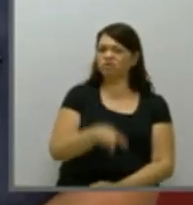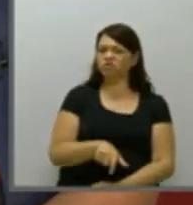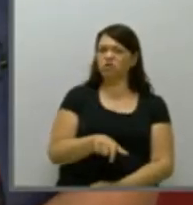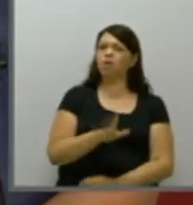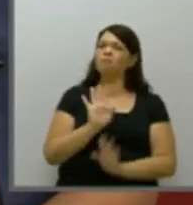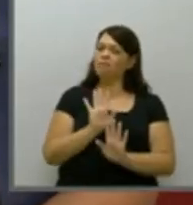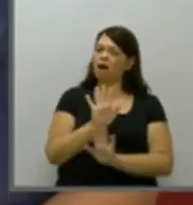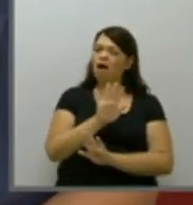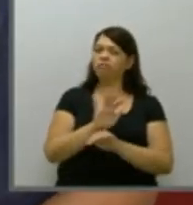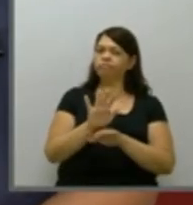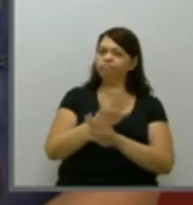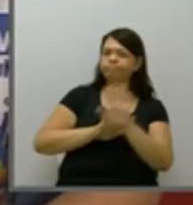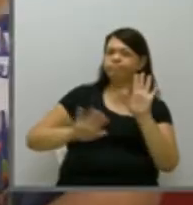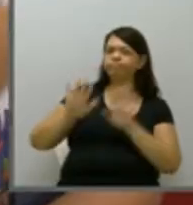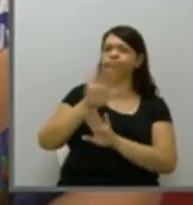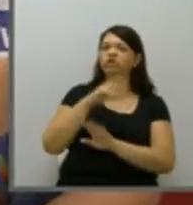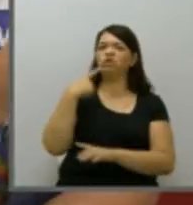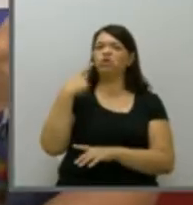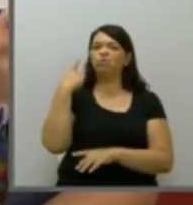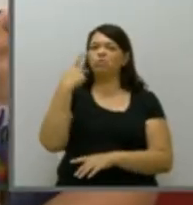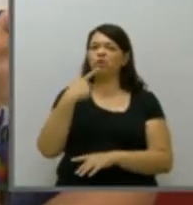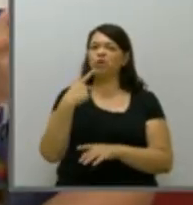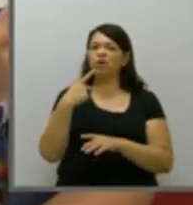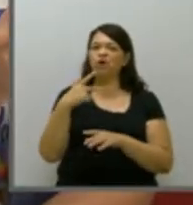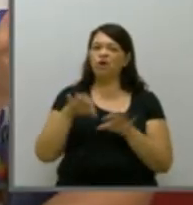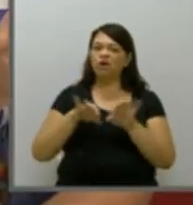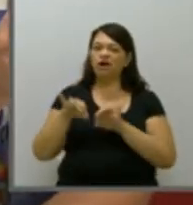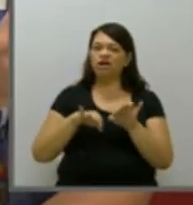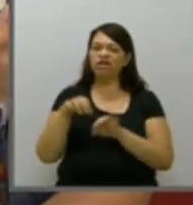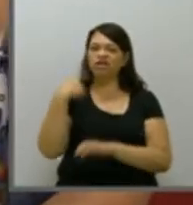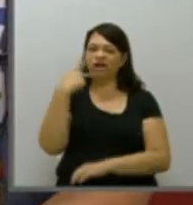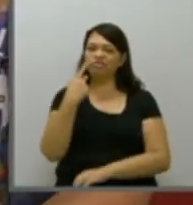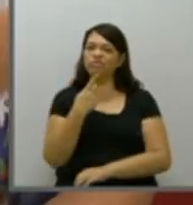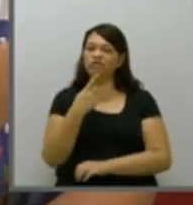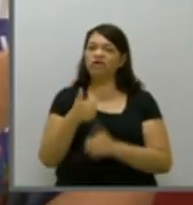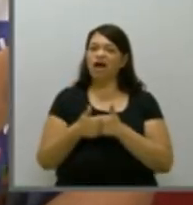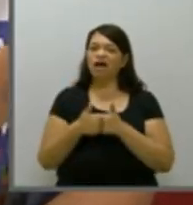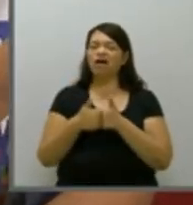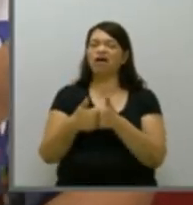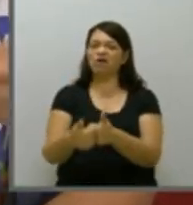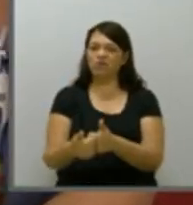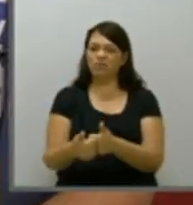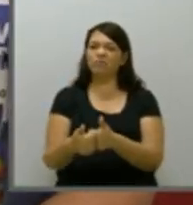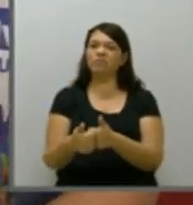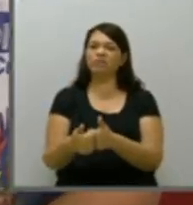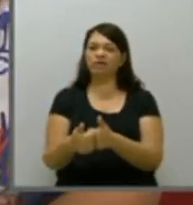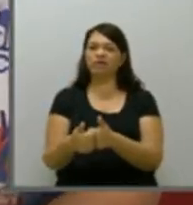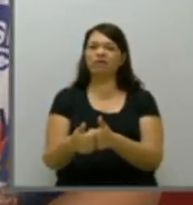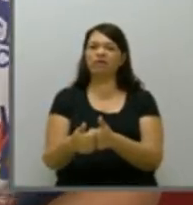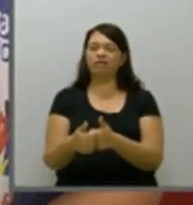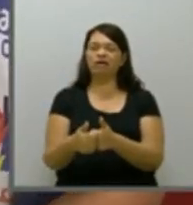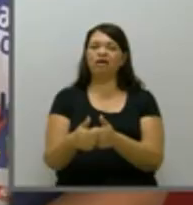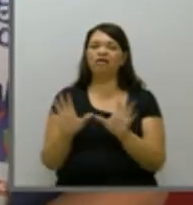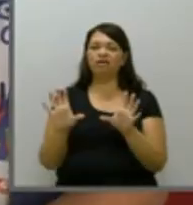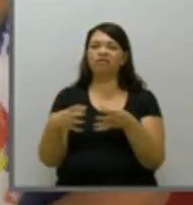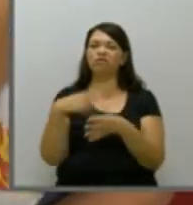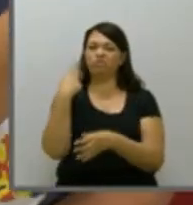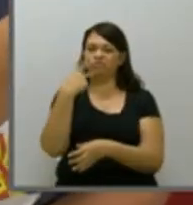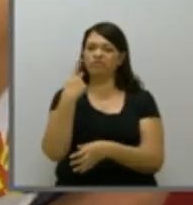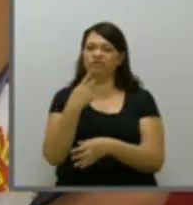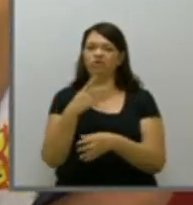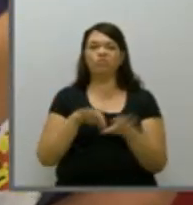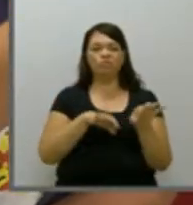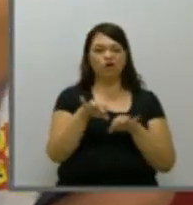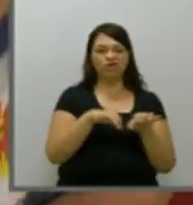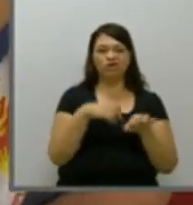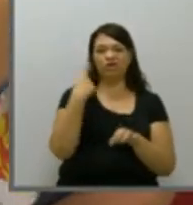projeto político ele está acompanhado de uma eleição de executivo para uma prefeitura por exemplo o projeto político caminha junto